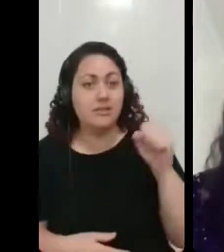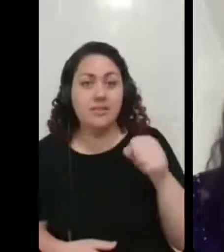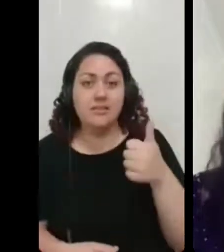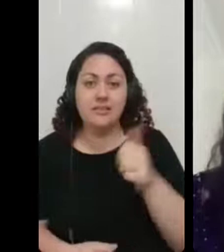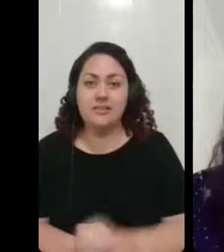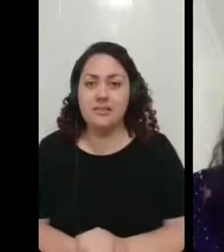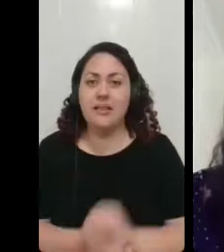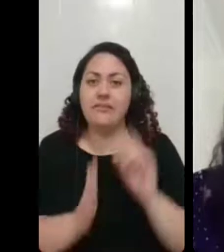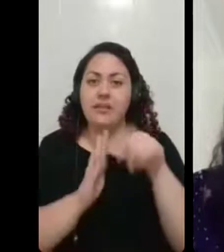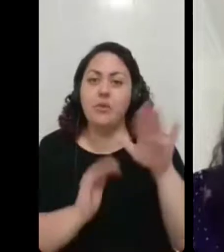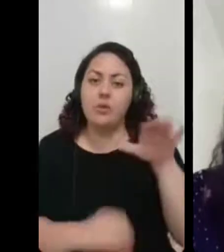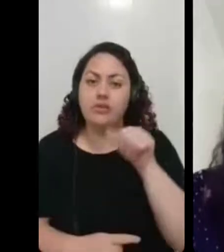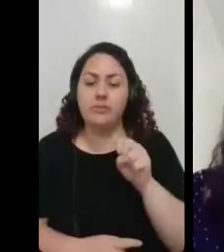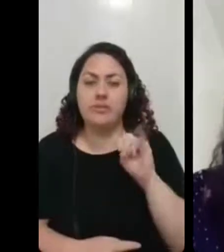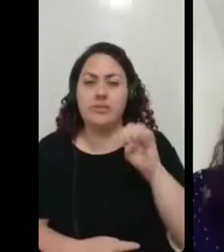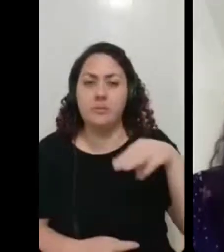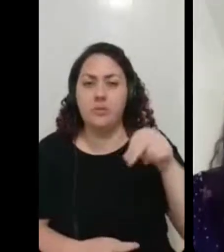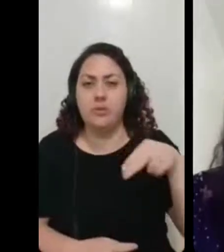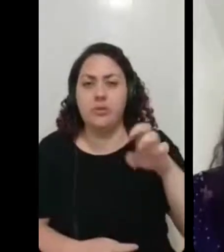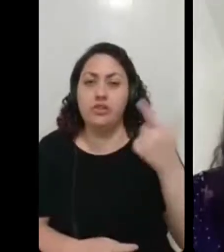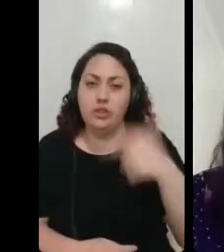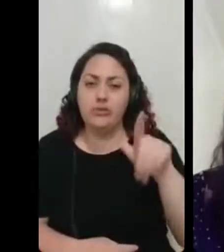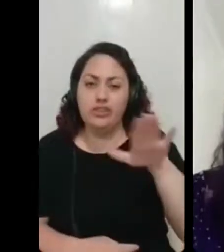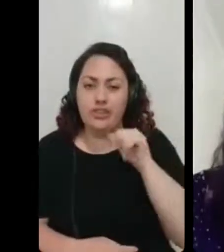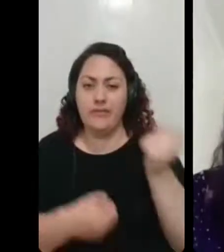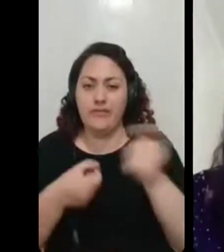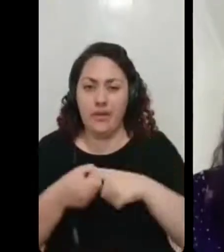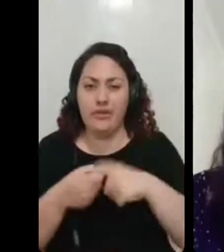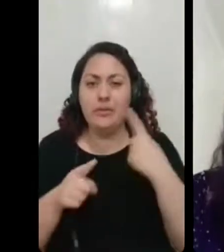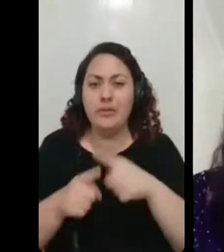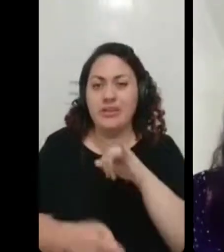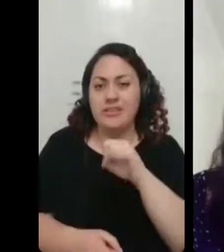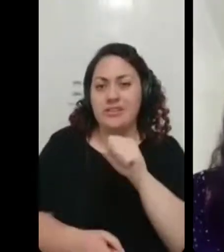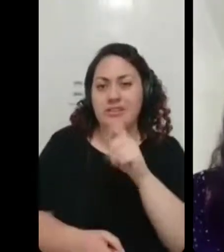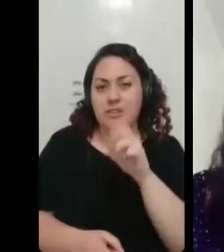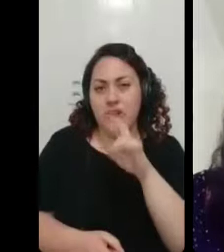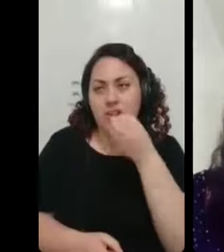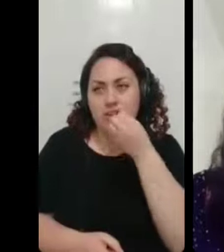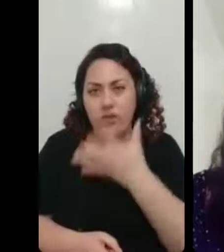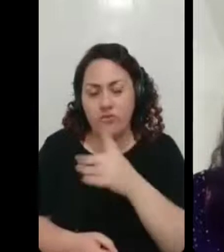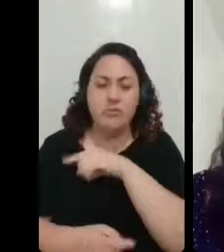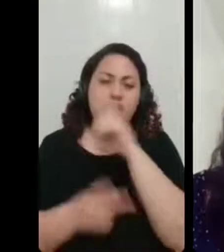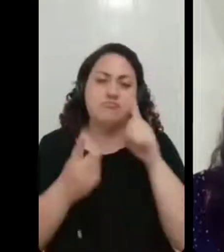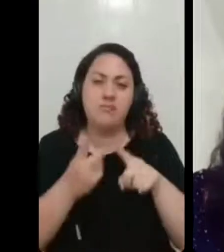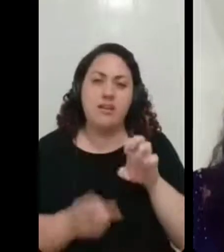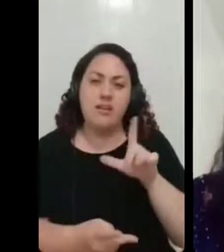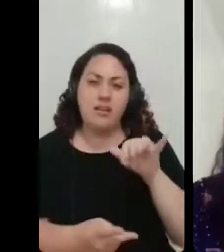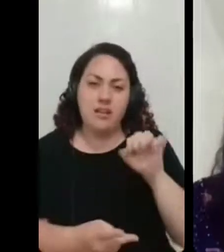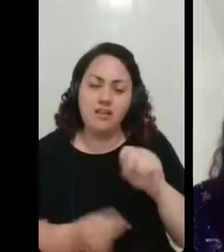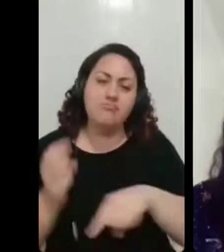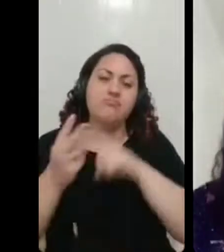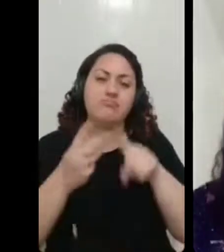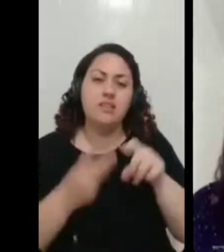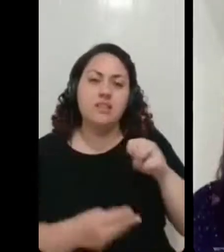Depois a gente chama a Simone de novo, então. Acho que a Isadora conta a história dela, depois vem. Tá bom.